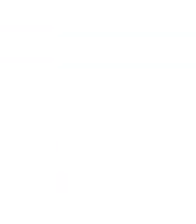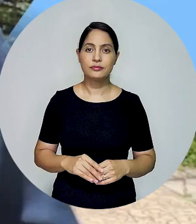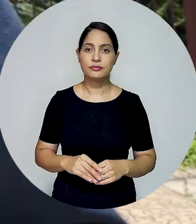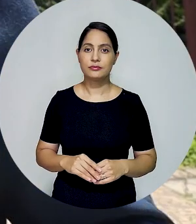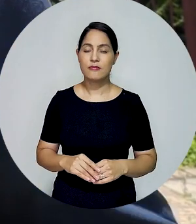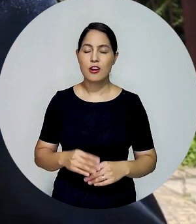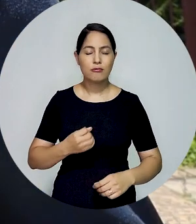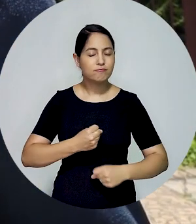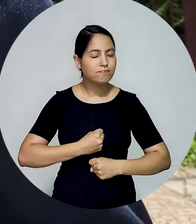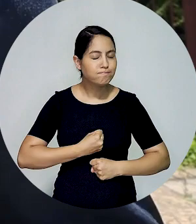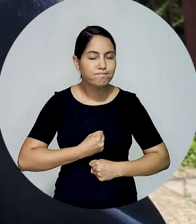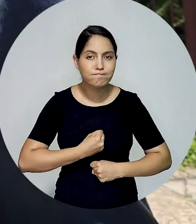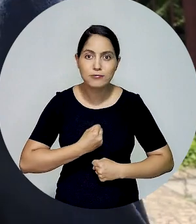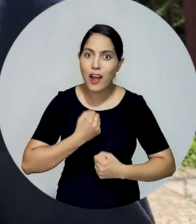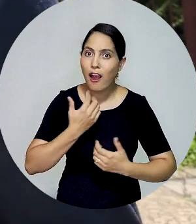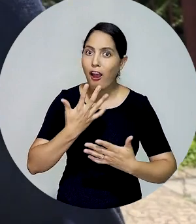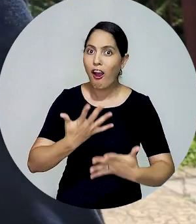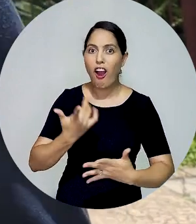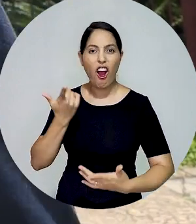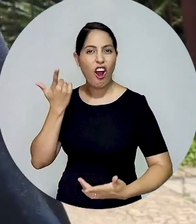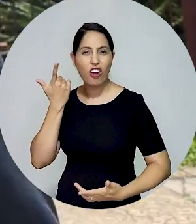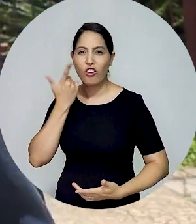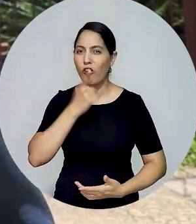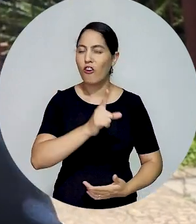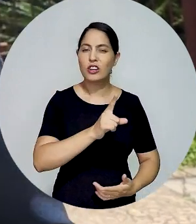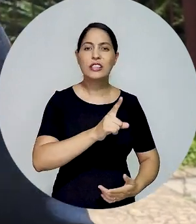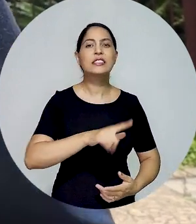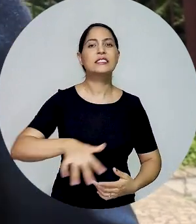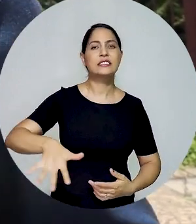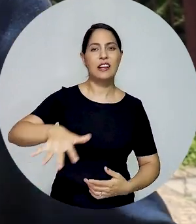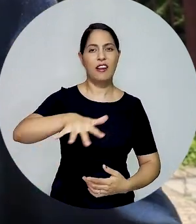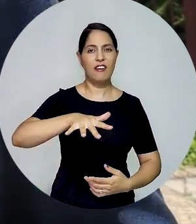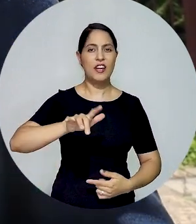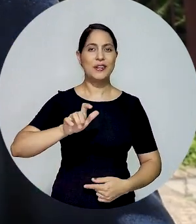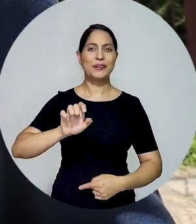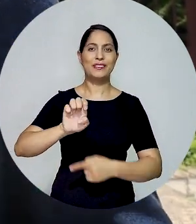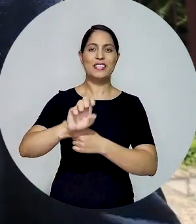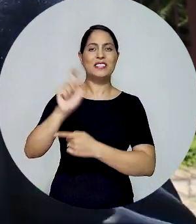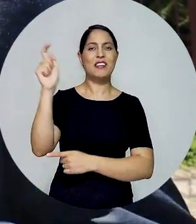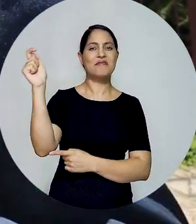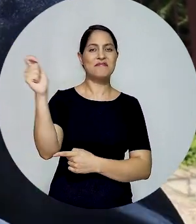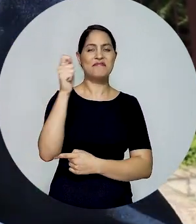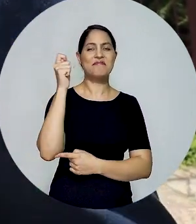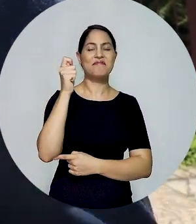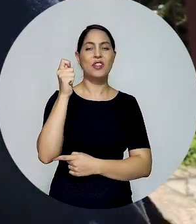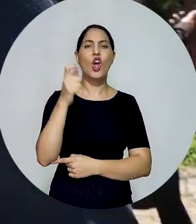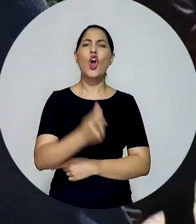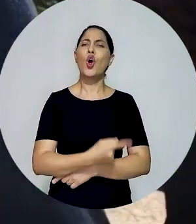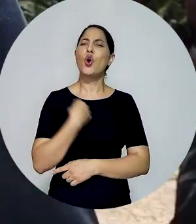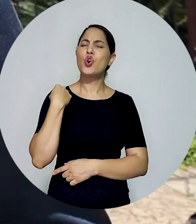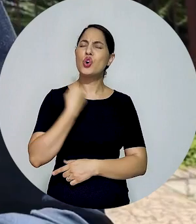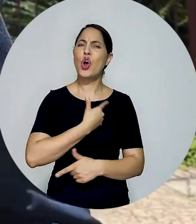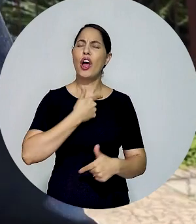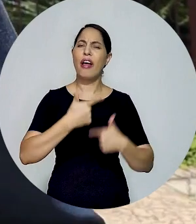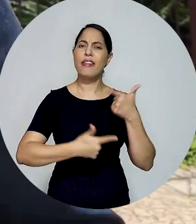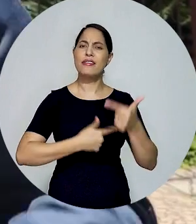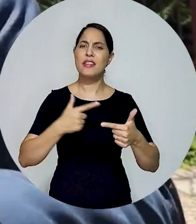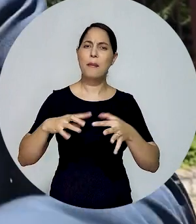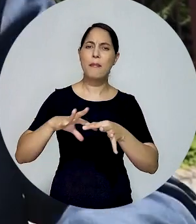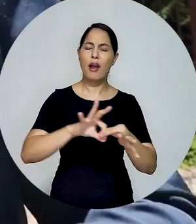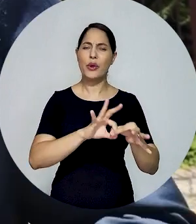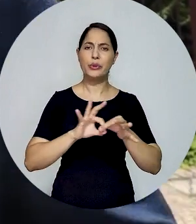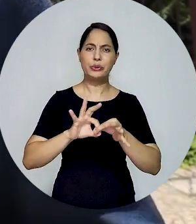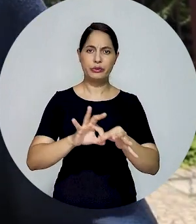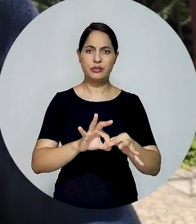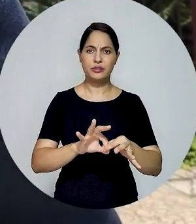Mais uma grande e expressiva conquista para as advogadas e advogados gaúchos. A partir da união, do trabalho unido,